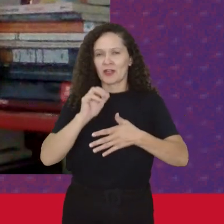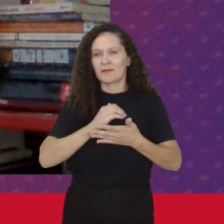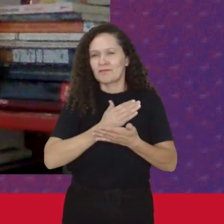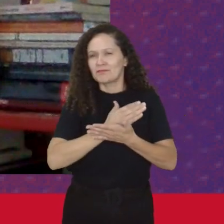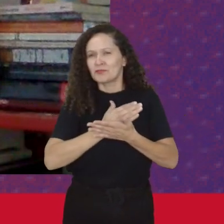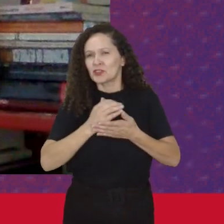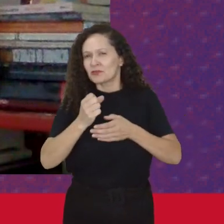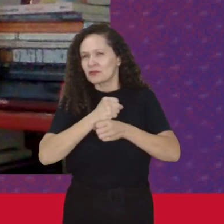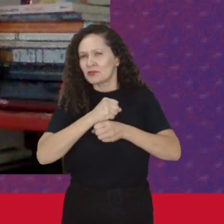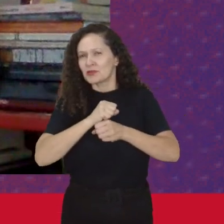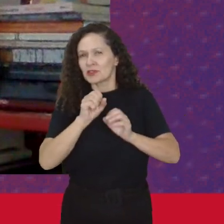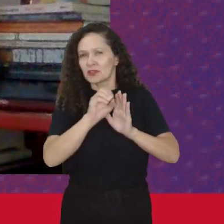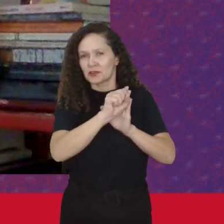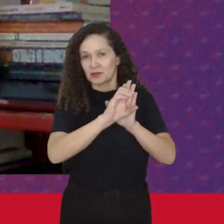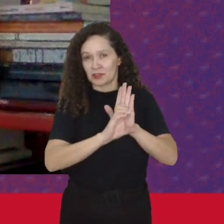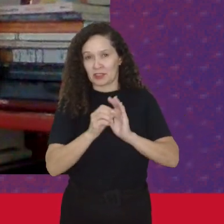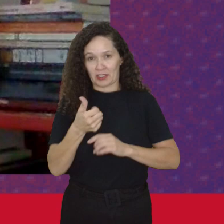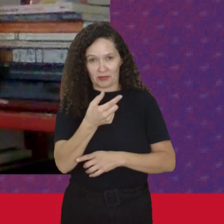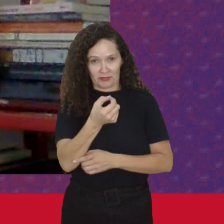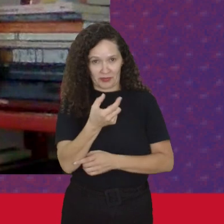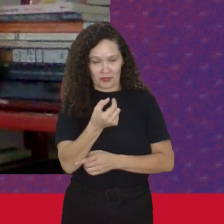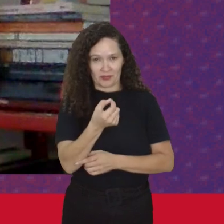primeiros anos Do século XX